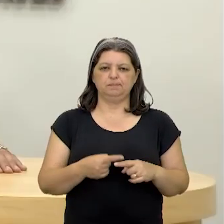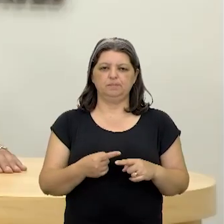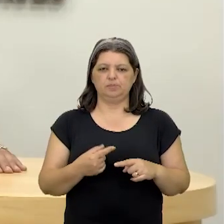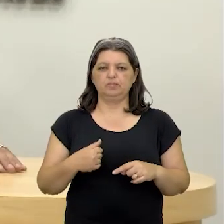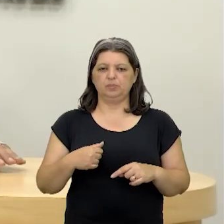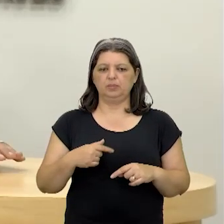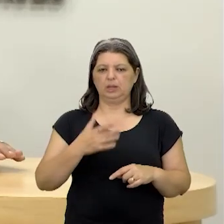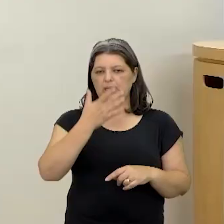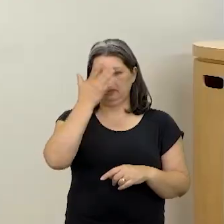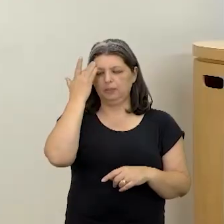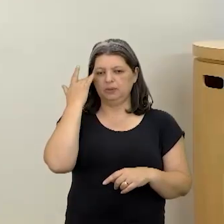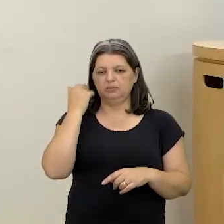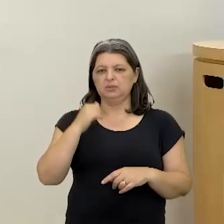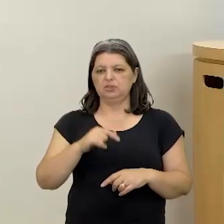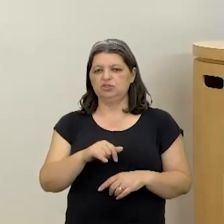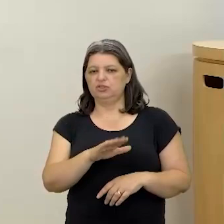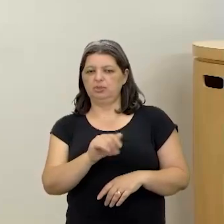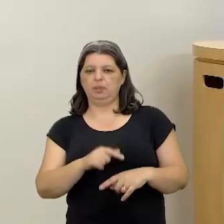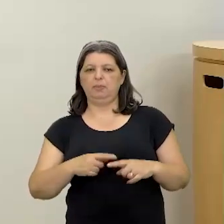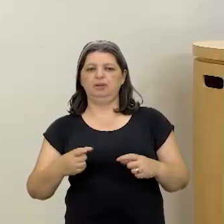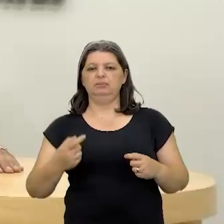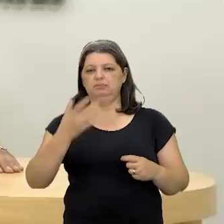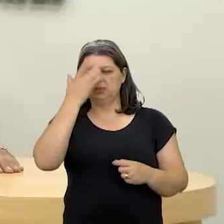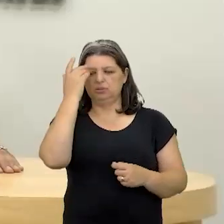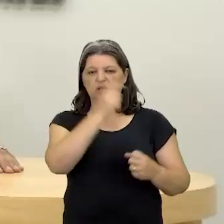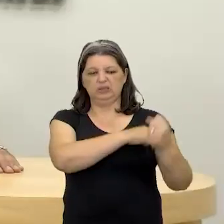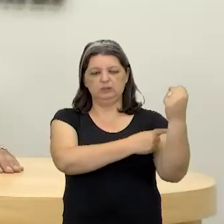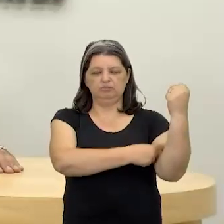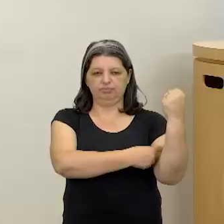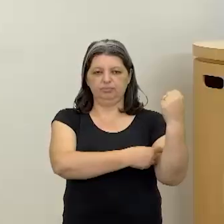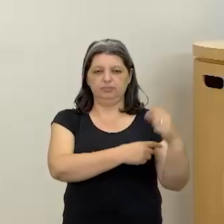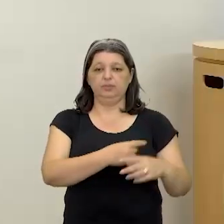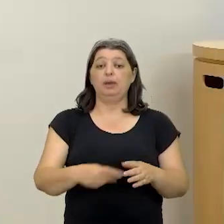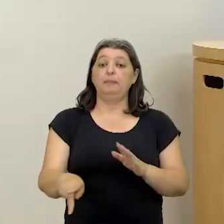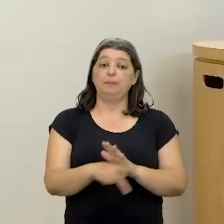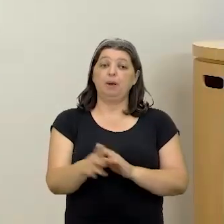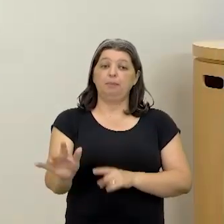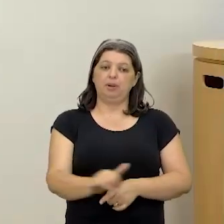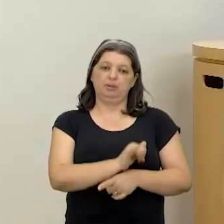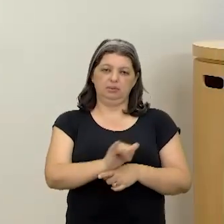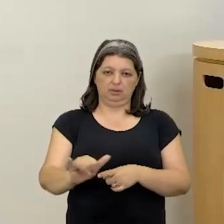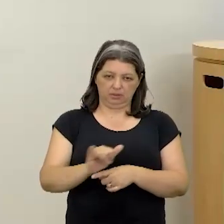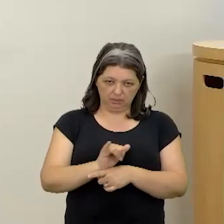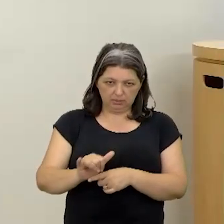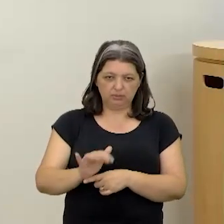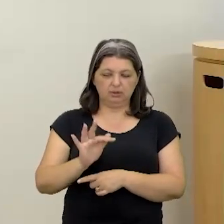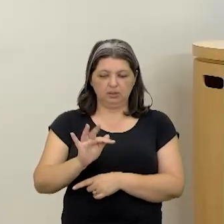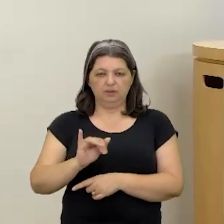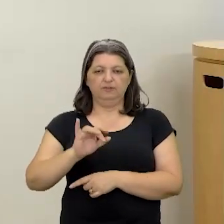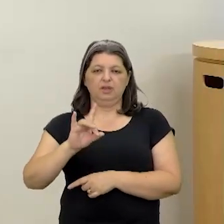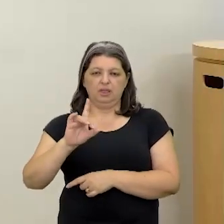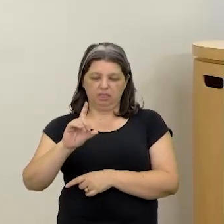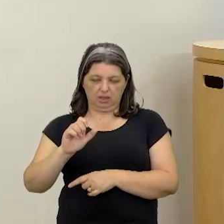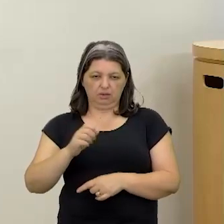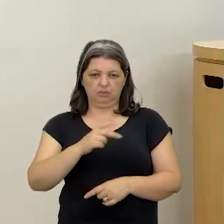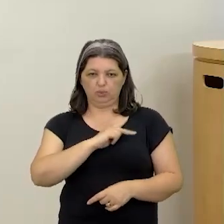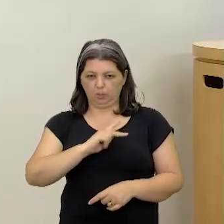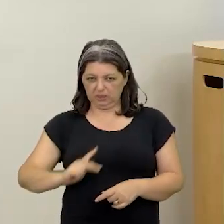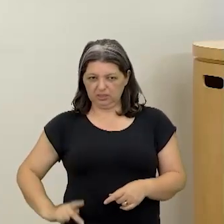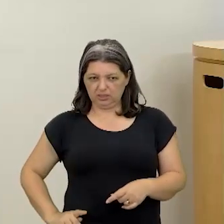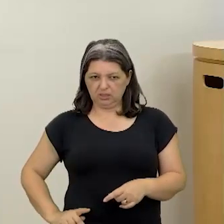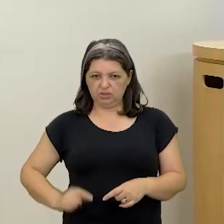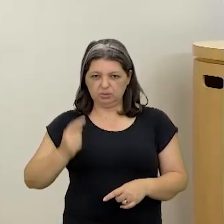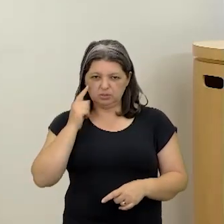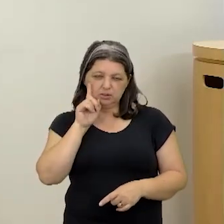briga? É, mais velho, É, vou chamar o mais velho que é grandão. Isso. Foi a tática do Fidel Castro. Quando ele percebeu que os norte-americanos estavam